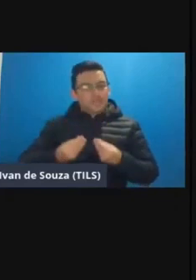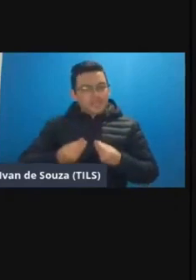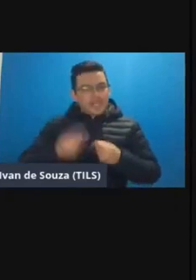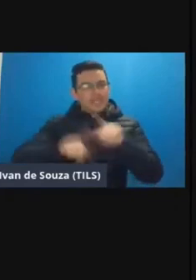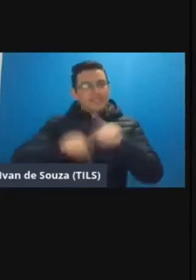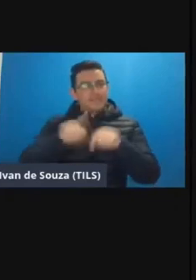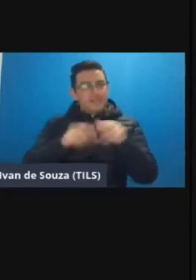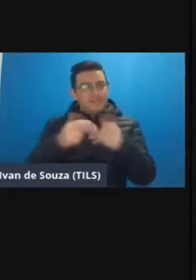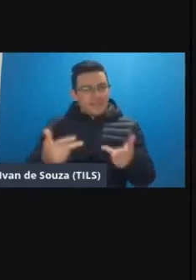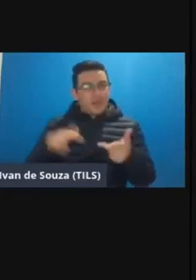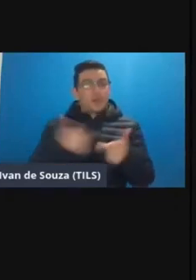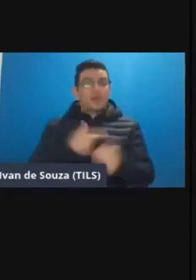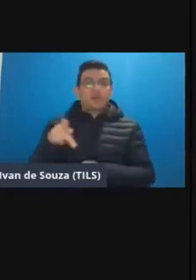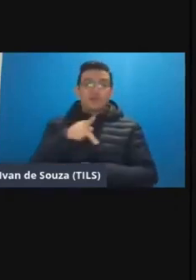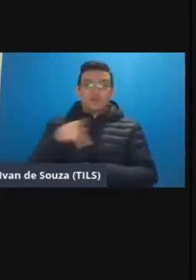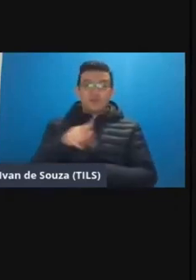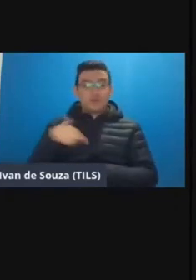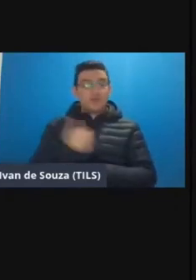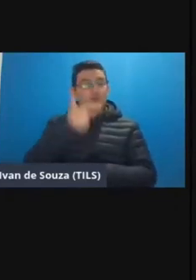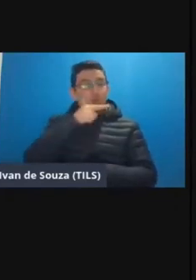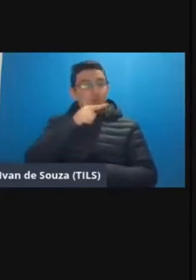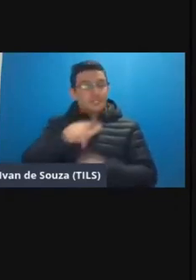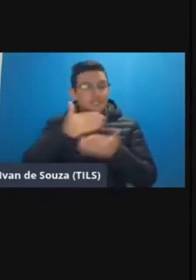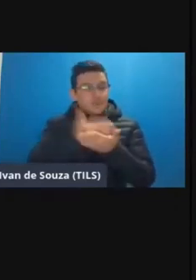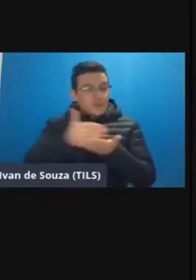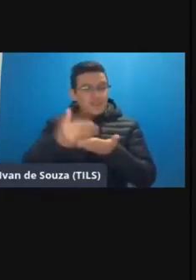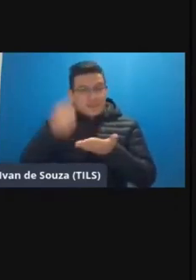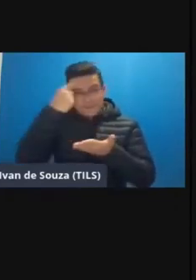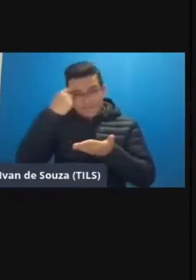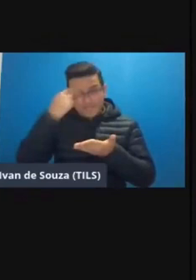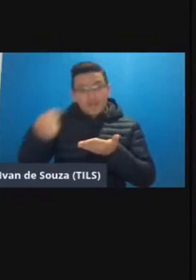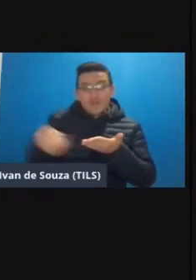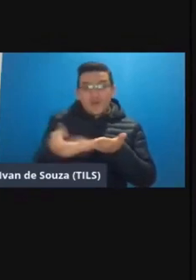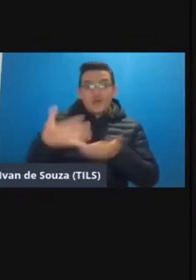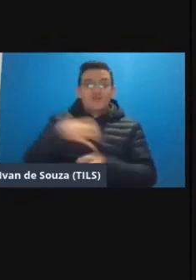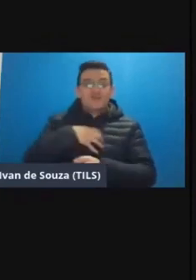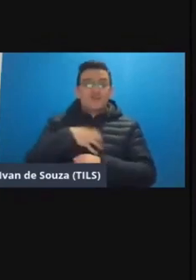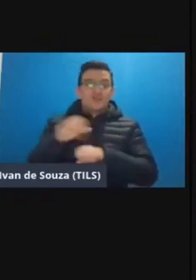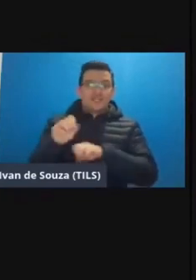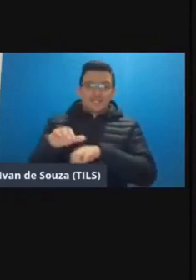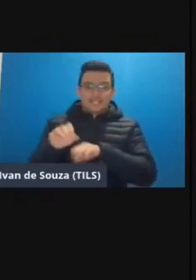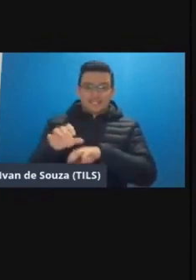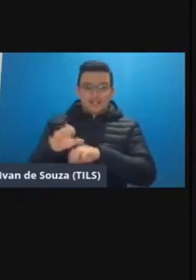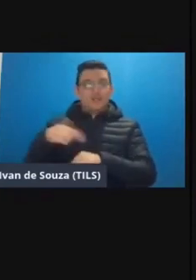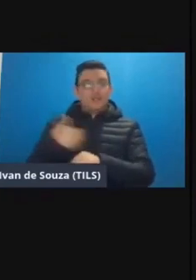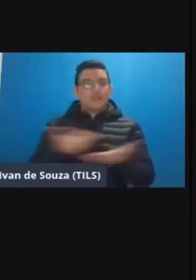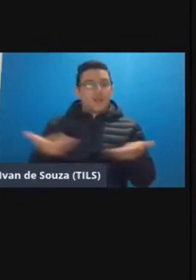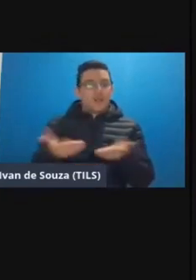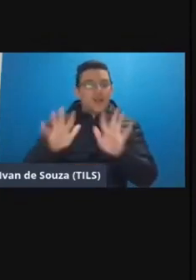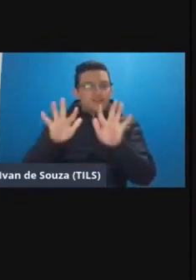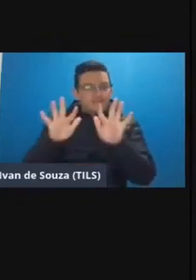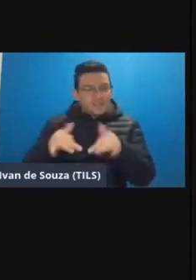material a nós docentes para que a gente pudesse começar a pensar nessas novas formas de ensino a gente tá encaminhando para o